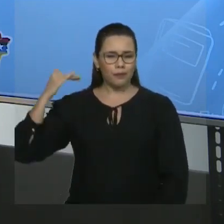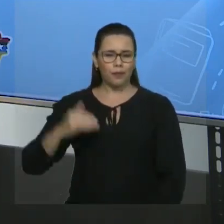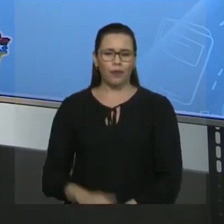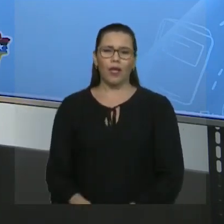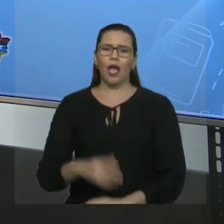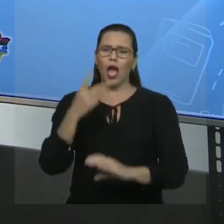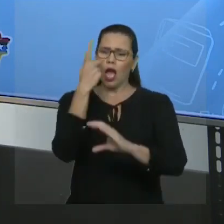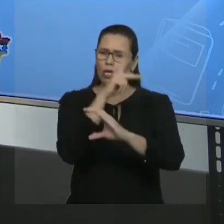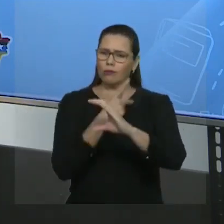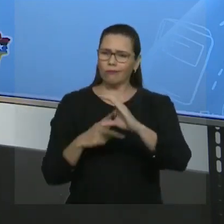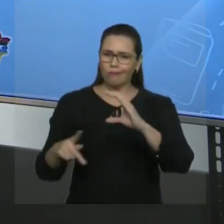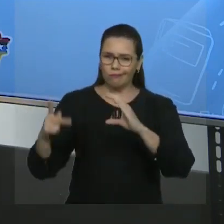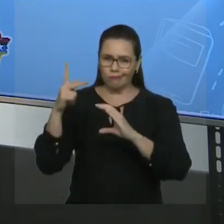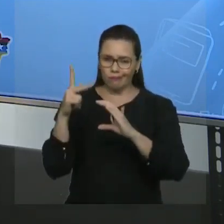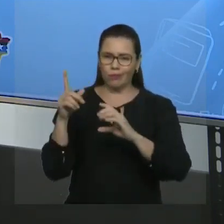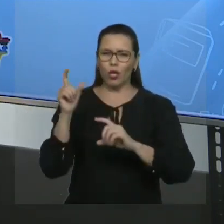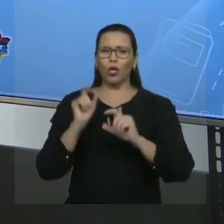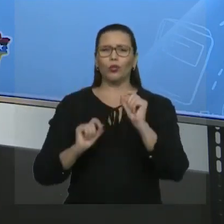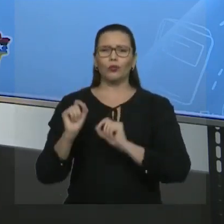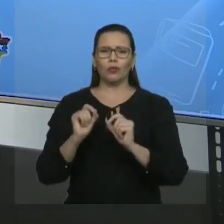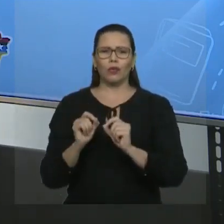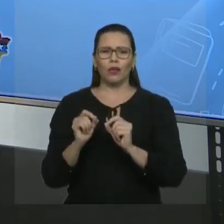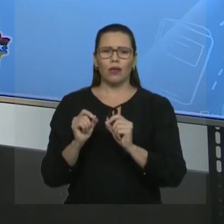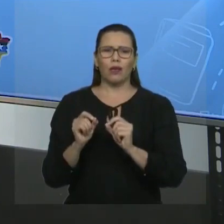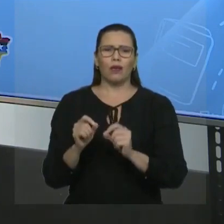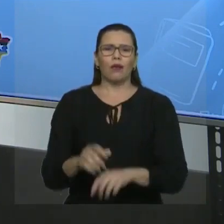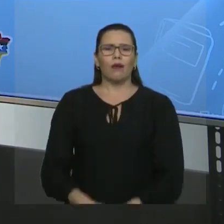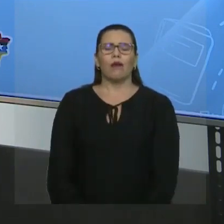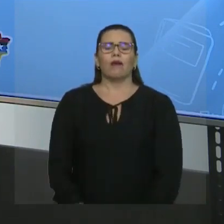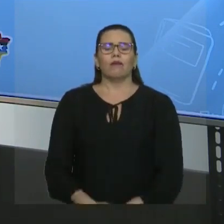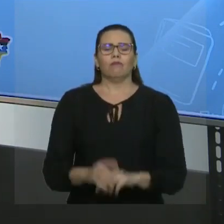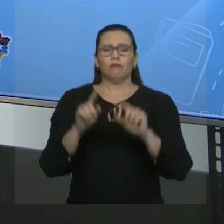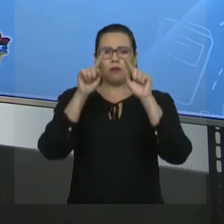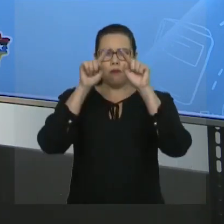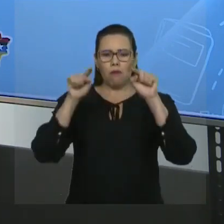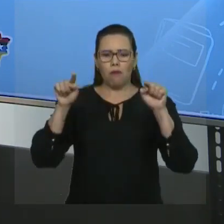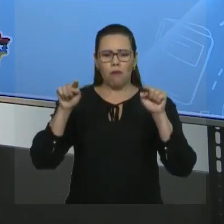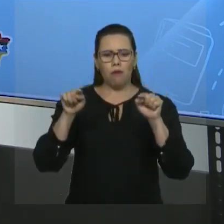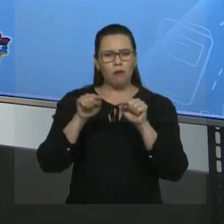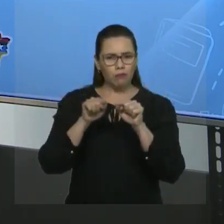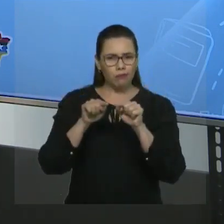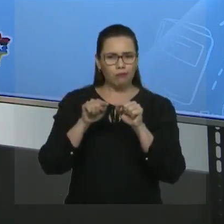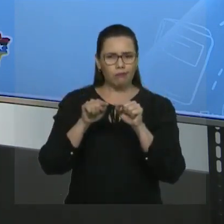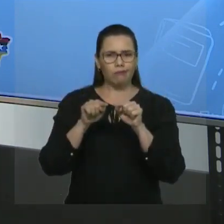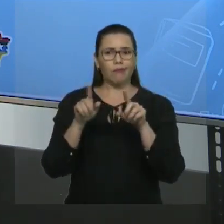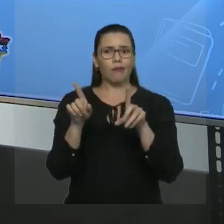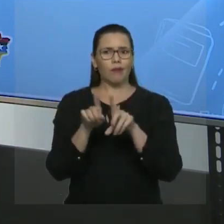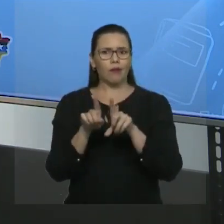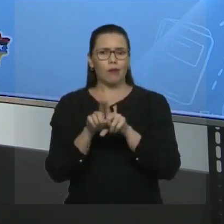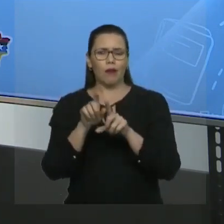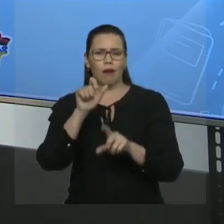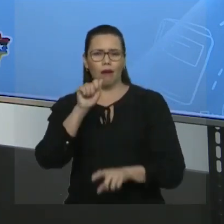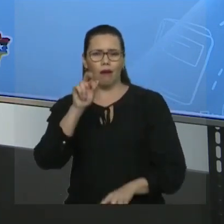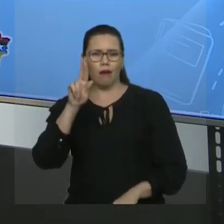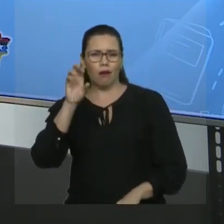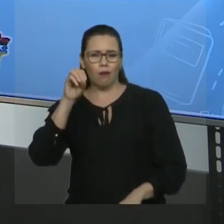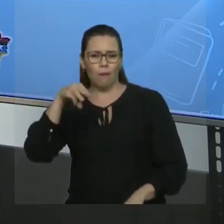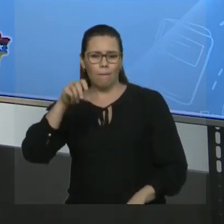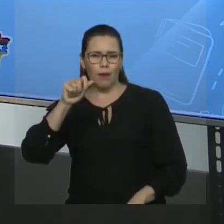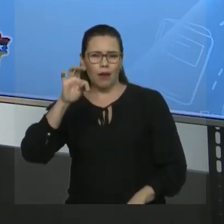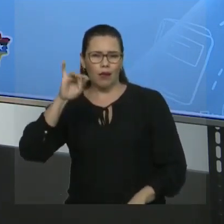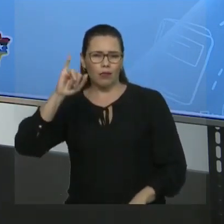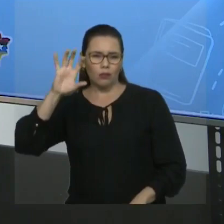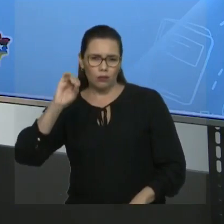cadeia fechada, falamos de hidrocarbonetos aromáticos e demos início ao estudo da